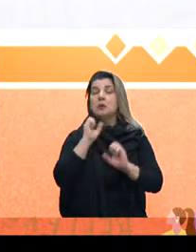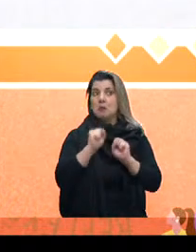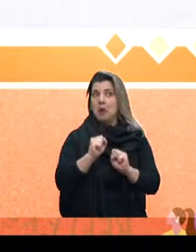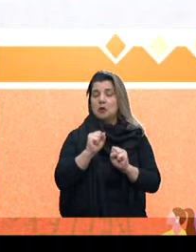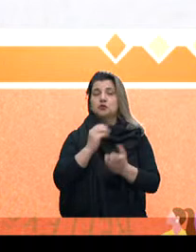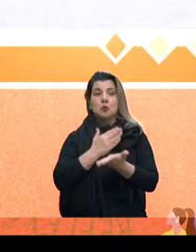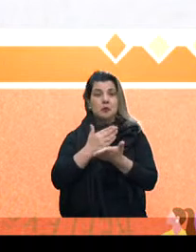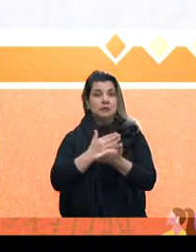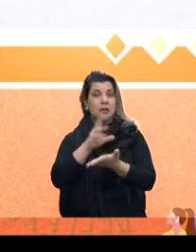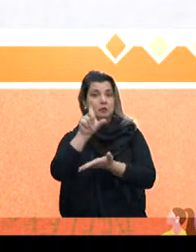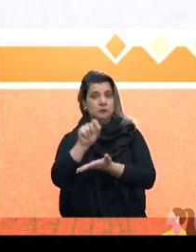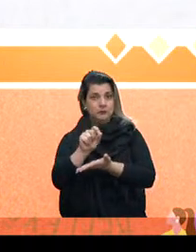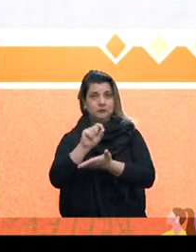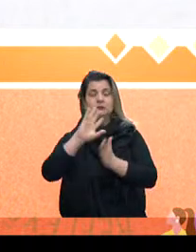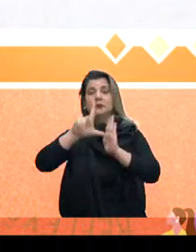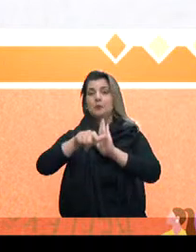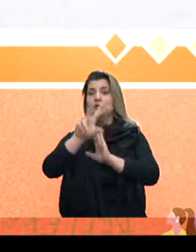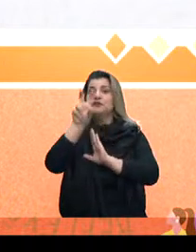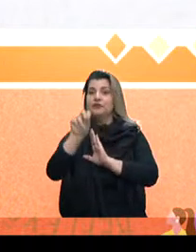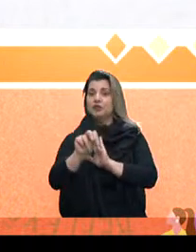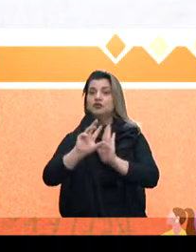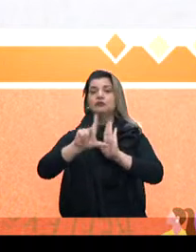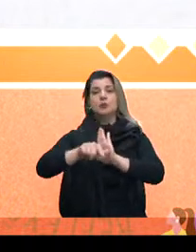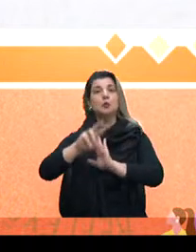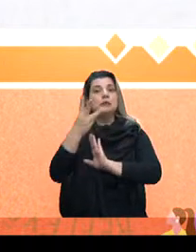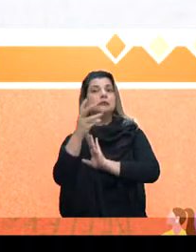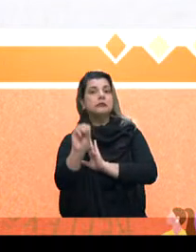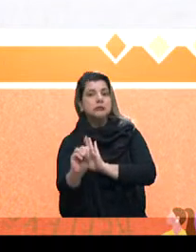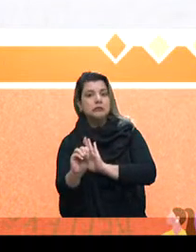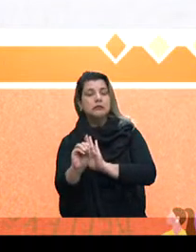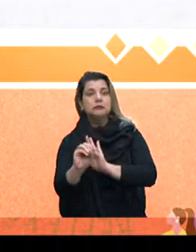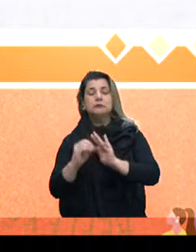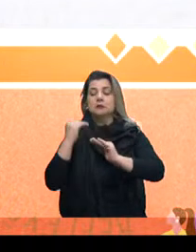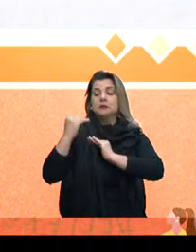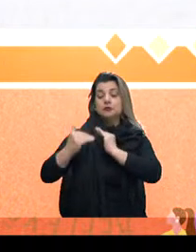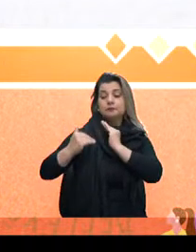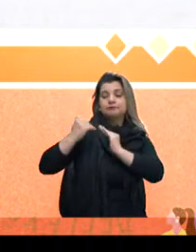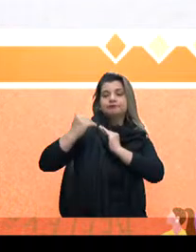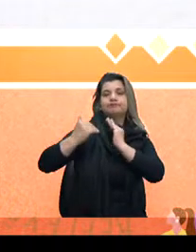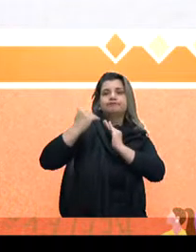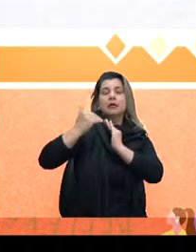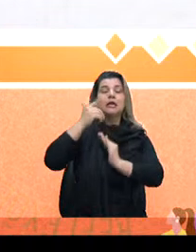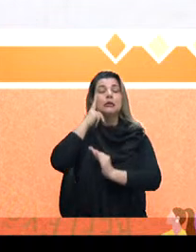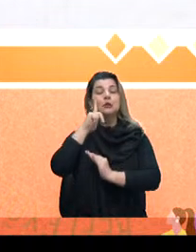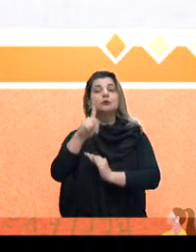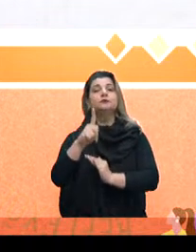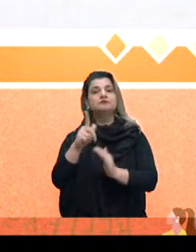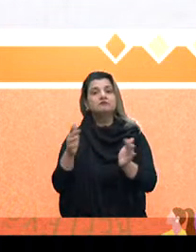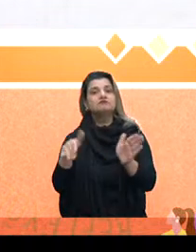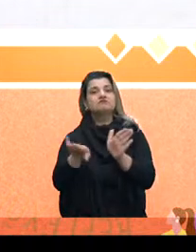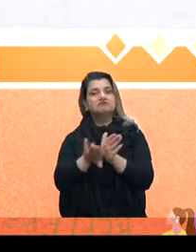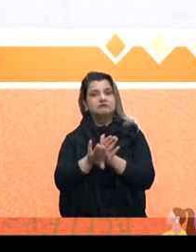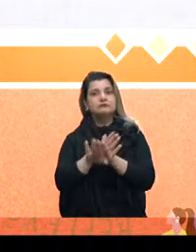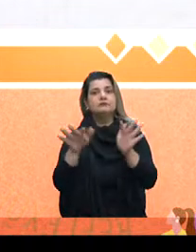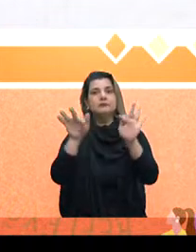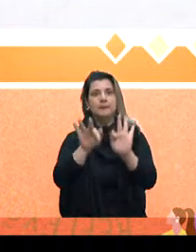20, depois 30, enfim, alguma questão que seja progressiva e que consigamos chegar, ao fim, ao cabo,